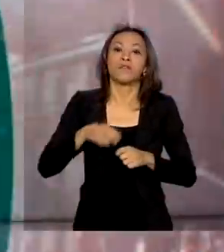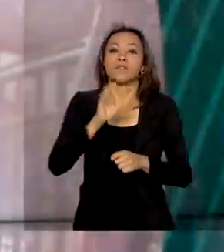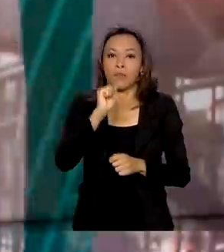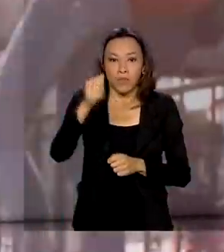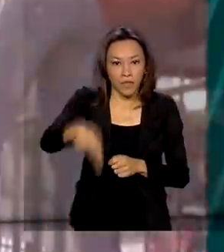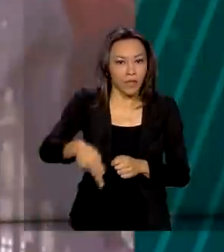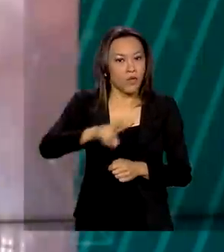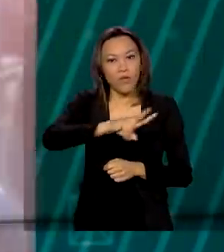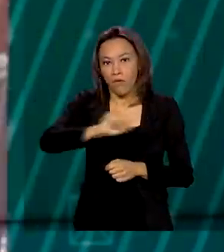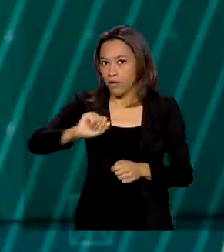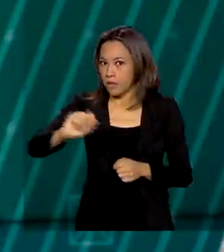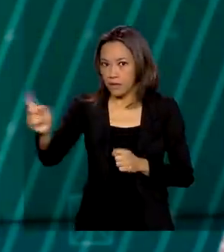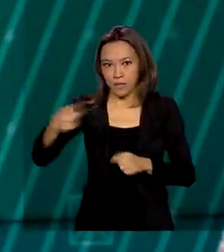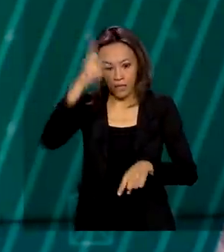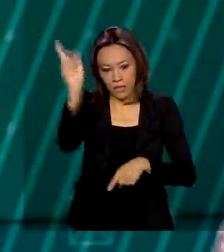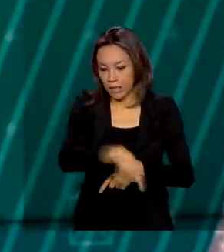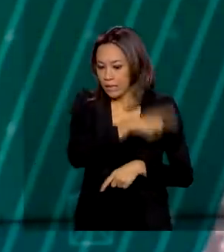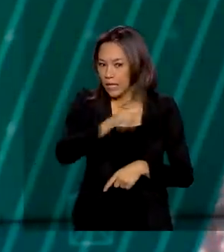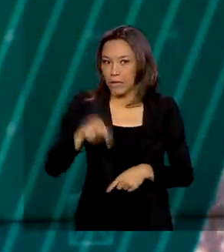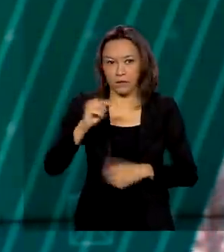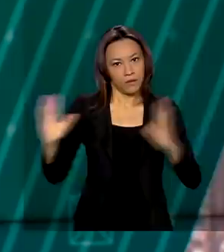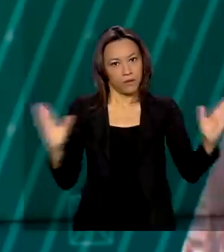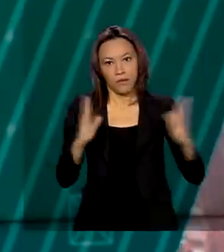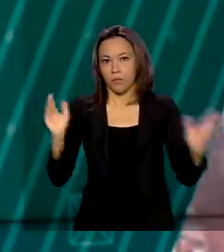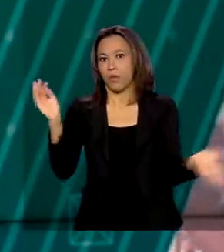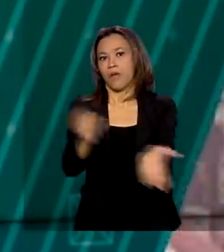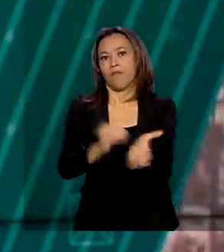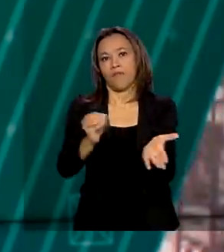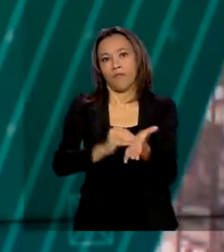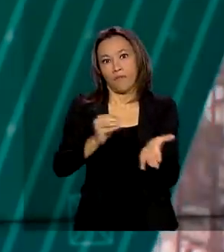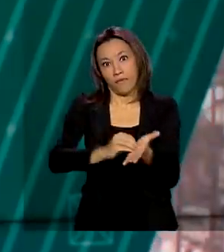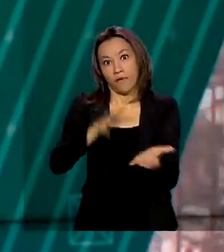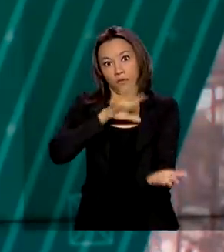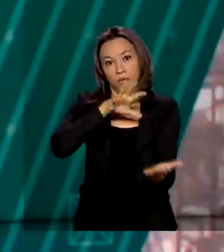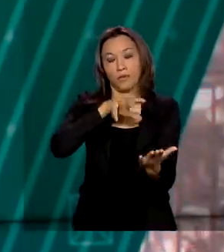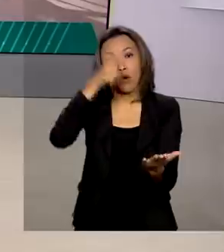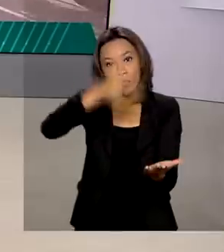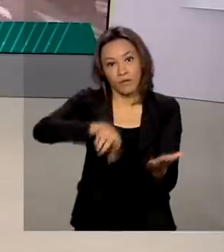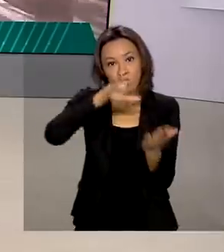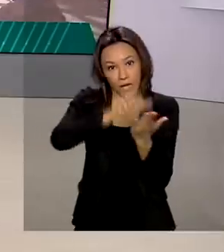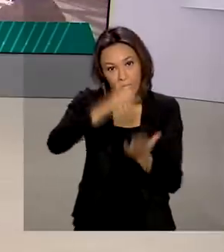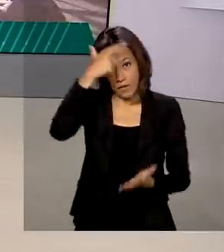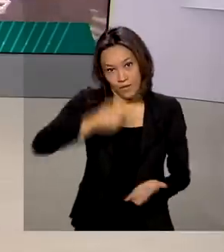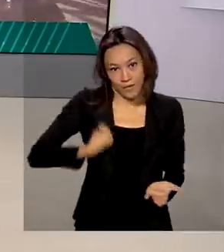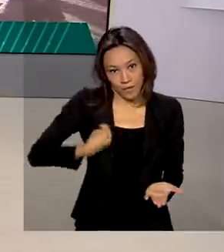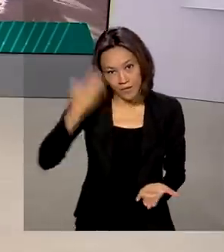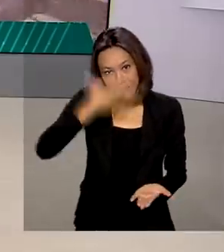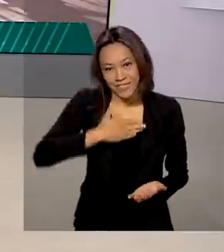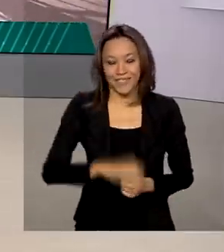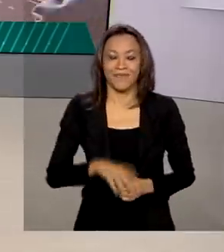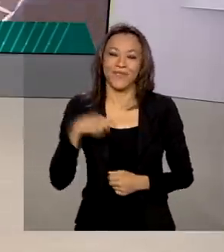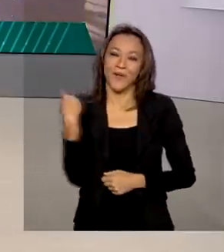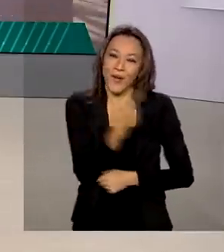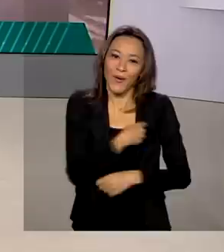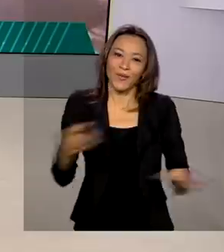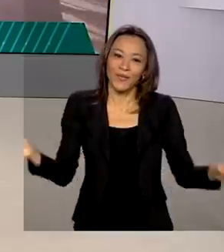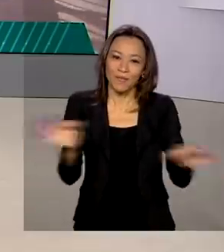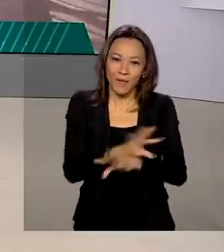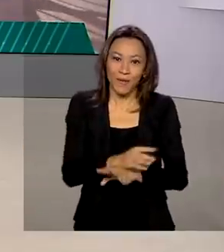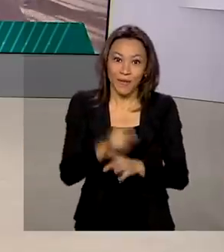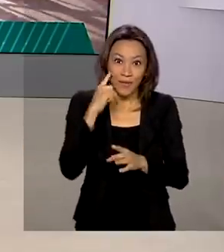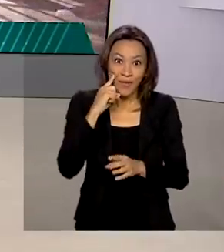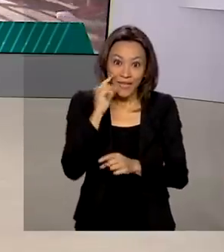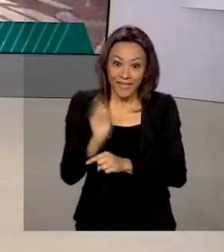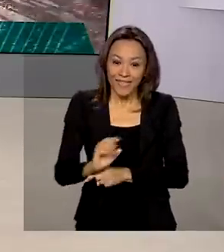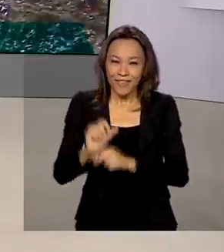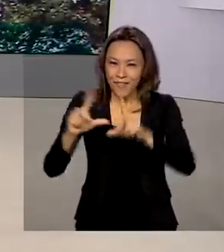não serão cancelados neste período pela falta do recadastramento anual. O Brasil em Dia encerra com imagens da